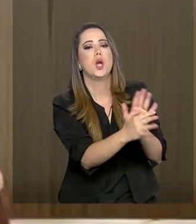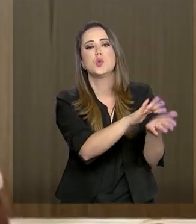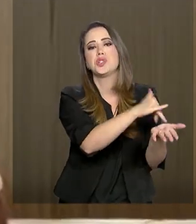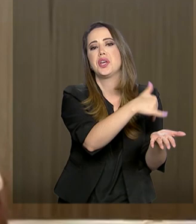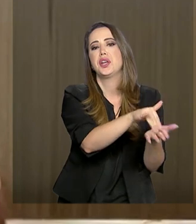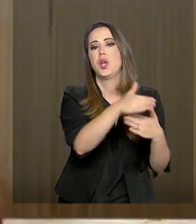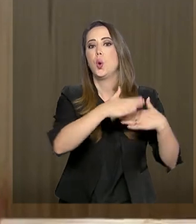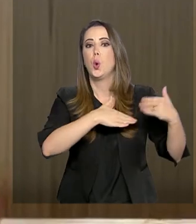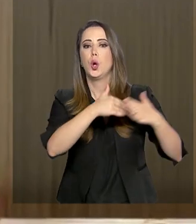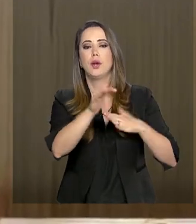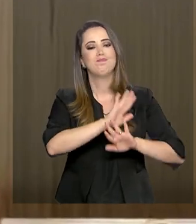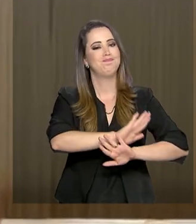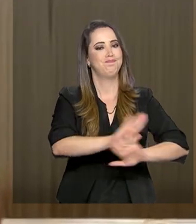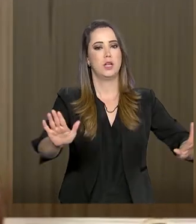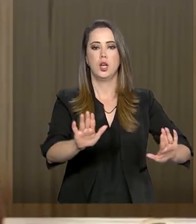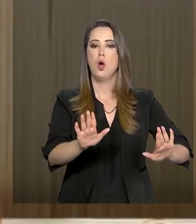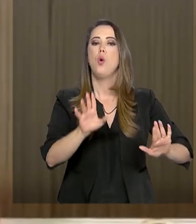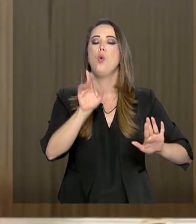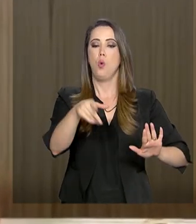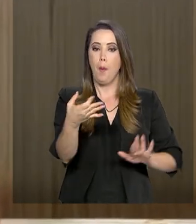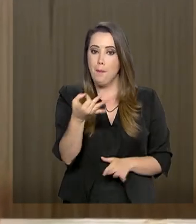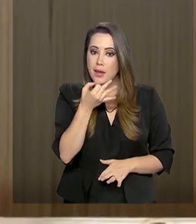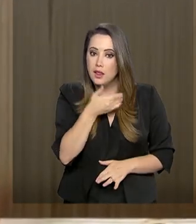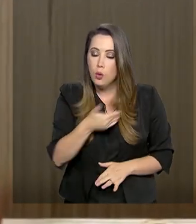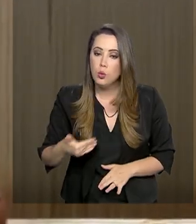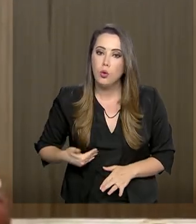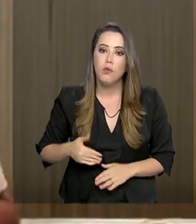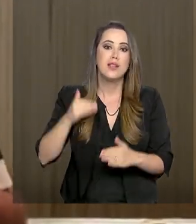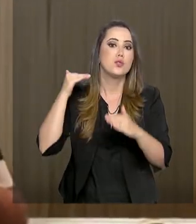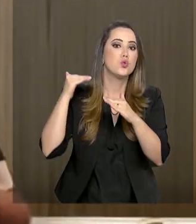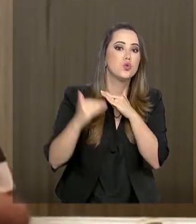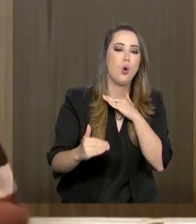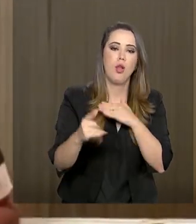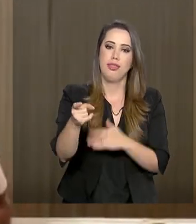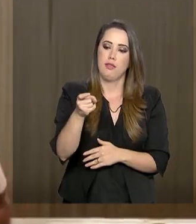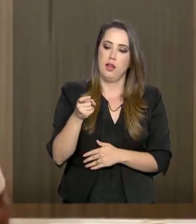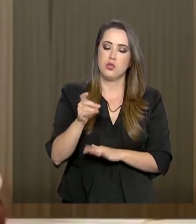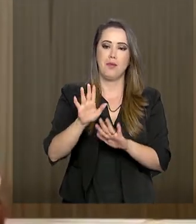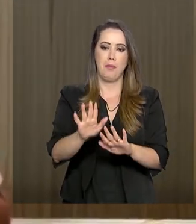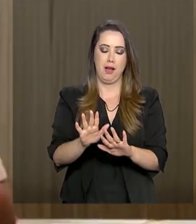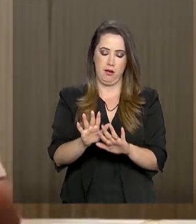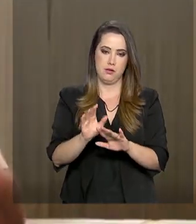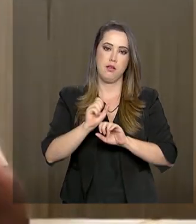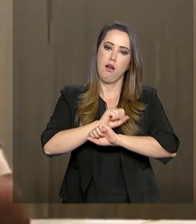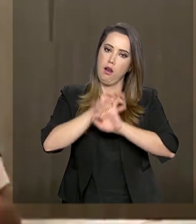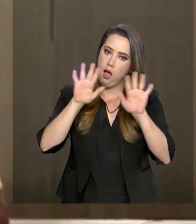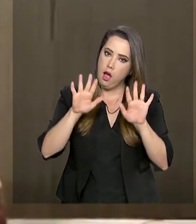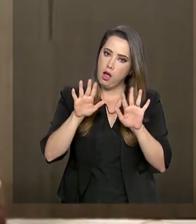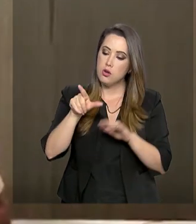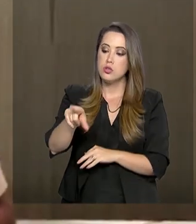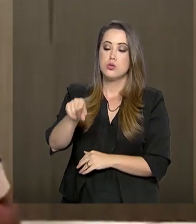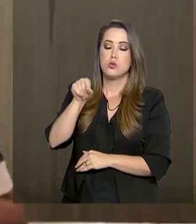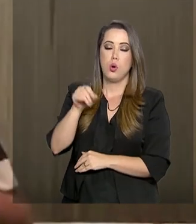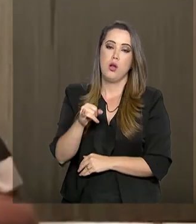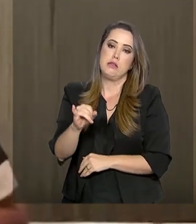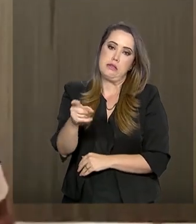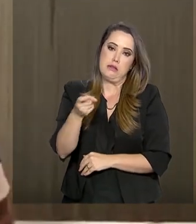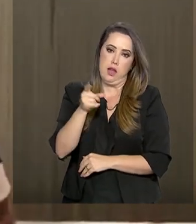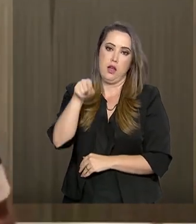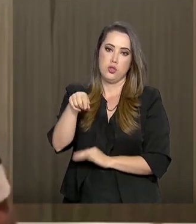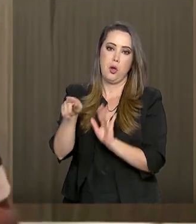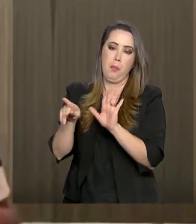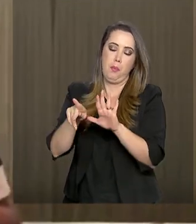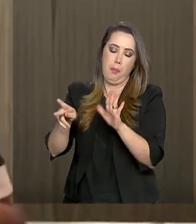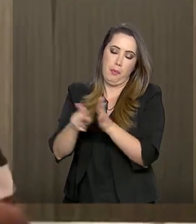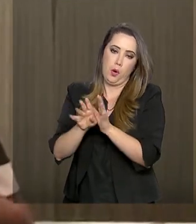quem for. A tesão do governo é não taxar. Agora, que fique bem claro que quem decide essa questão é a ANEEL,